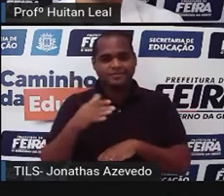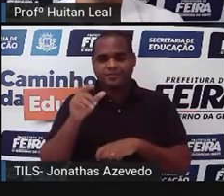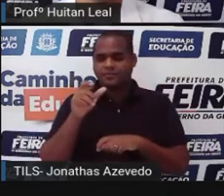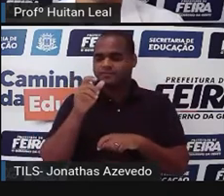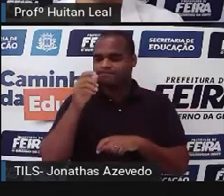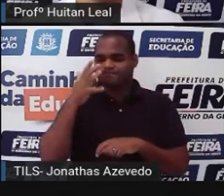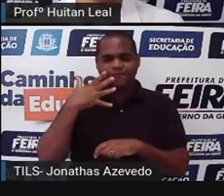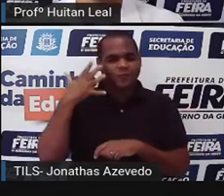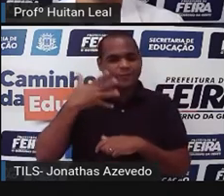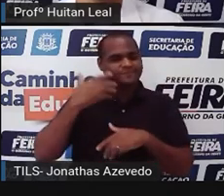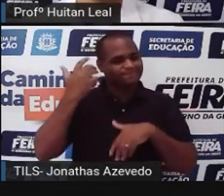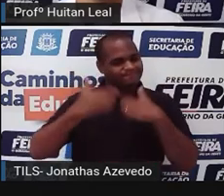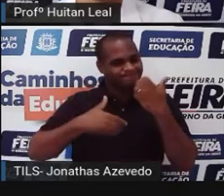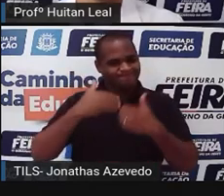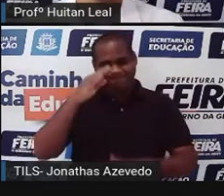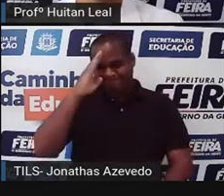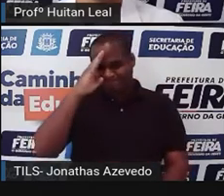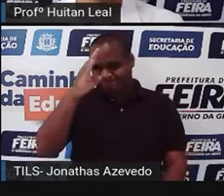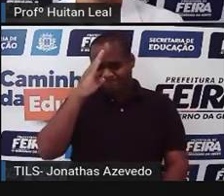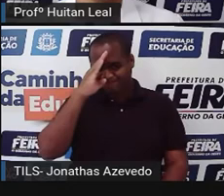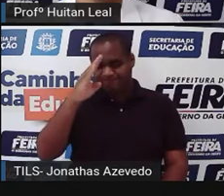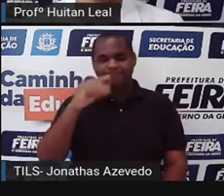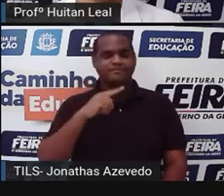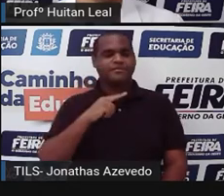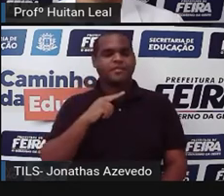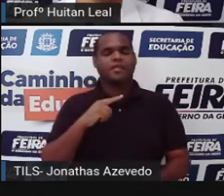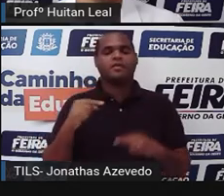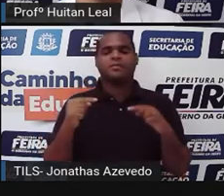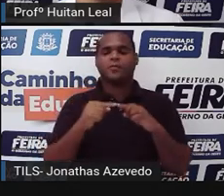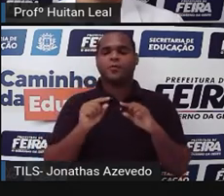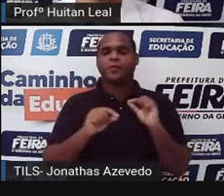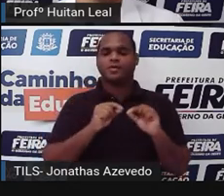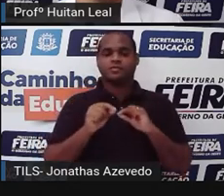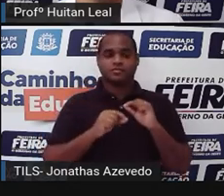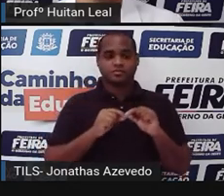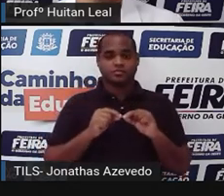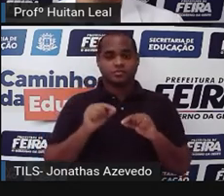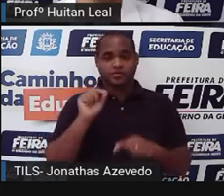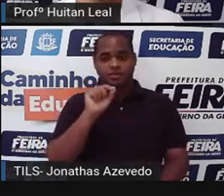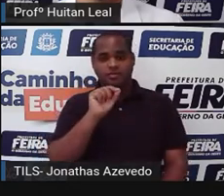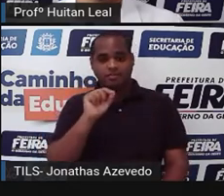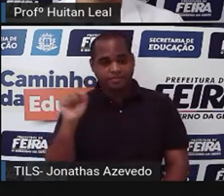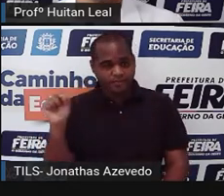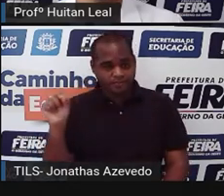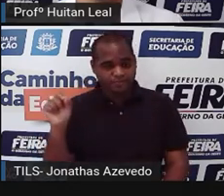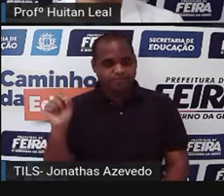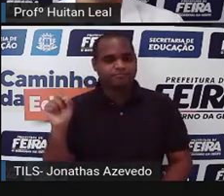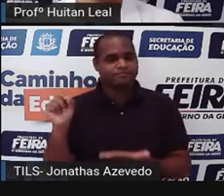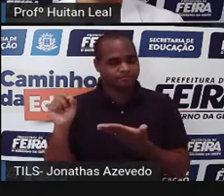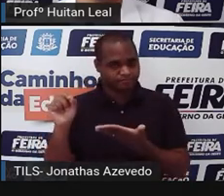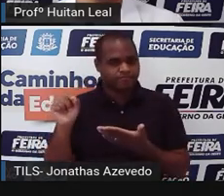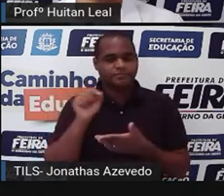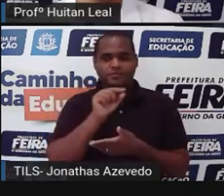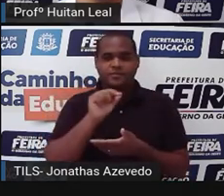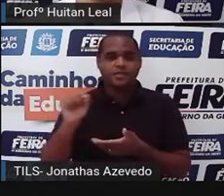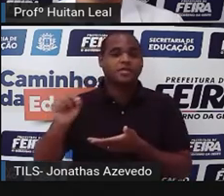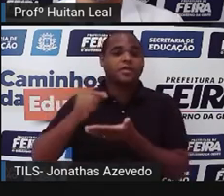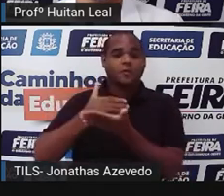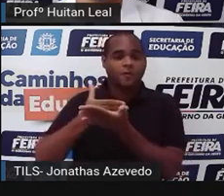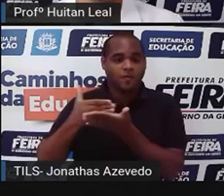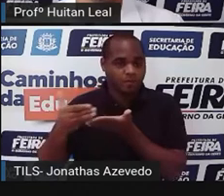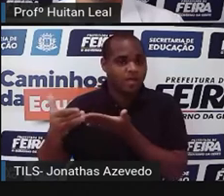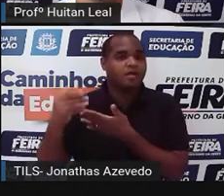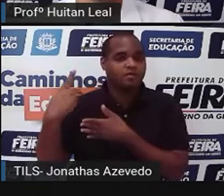direto. Como é o discurso direto? O discurso direto se coloca aí, olha, o travessão, que vai introduzir a fala do